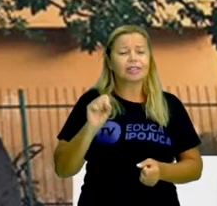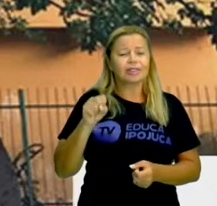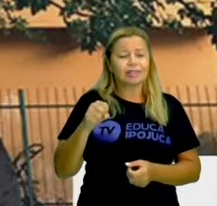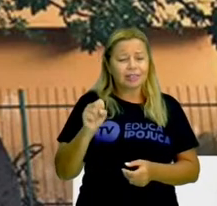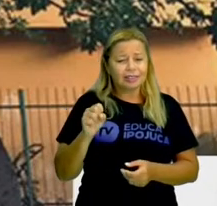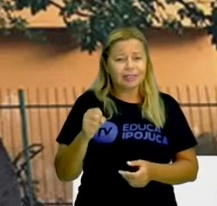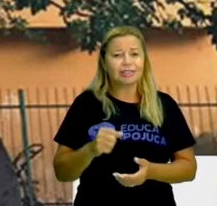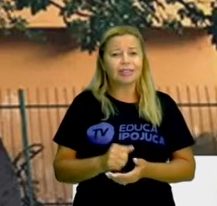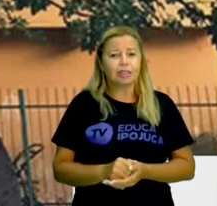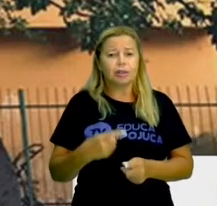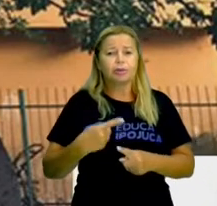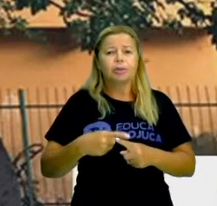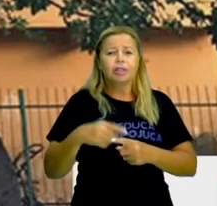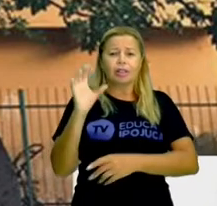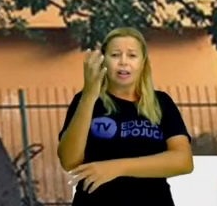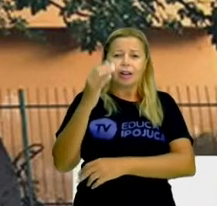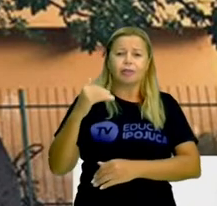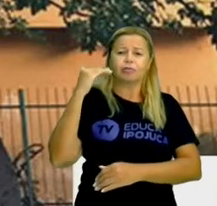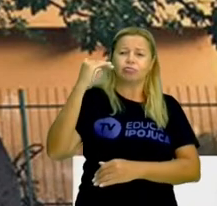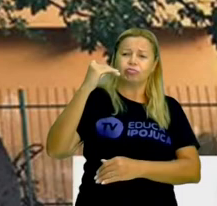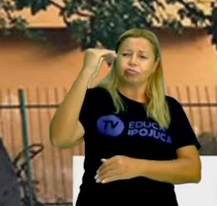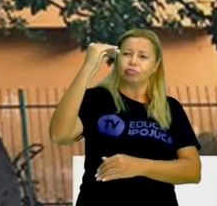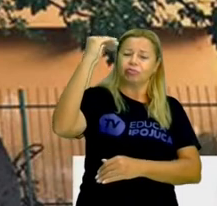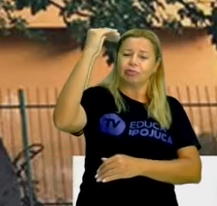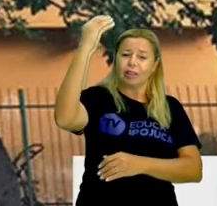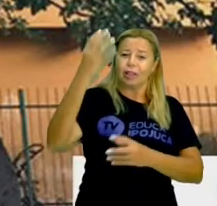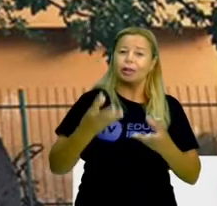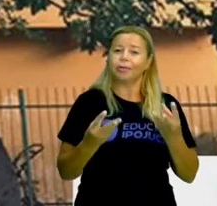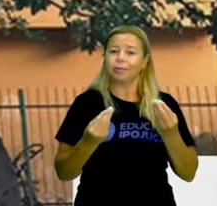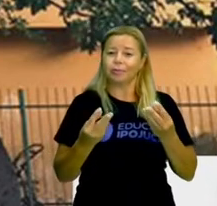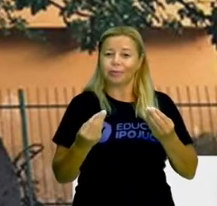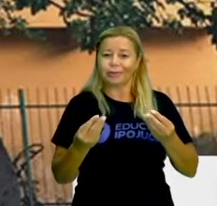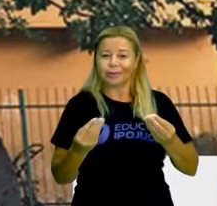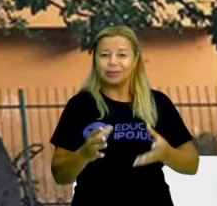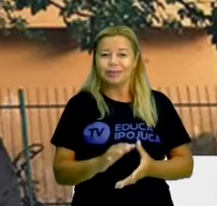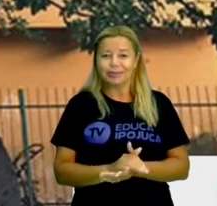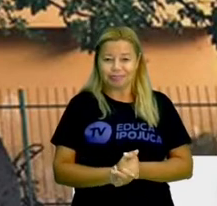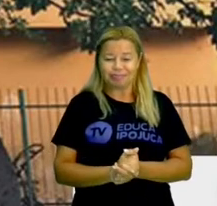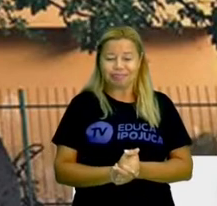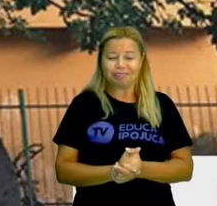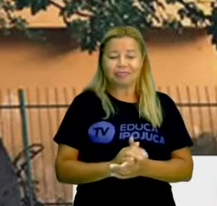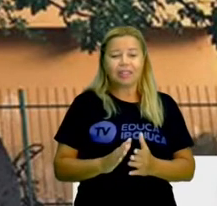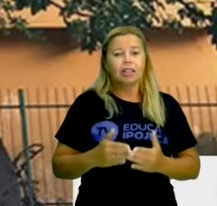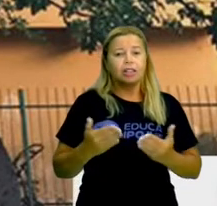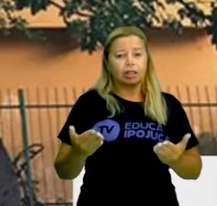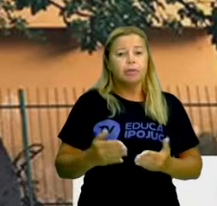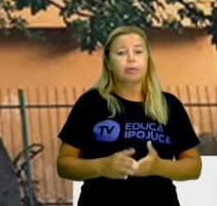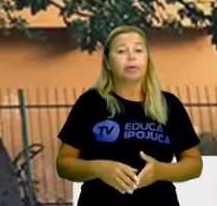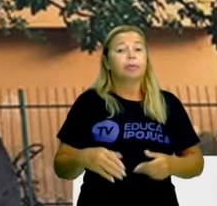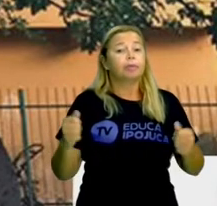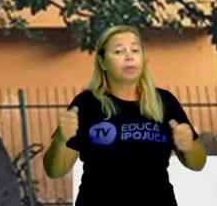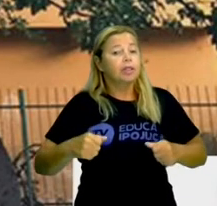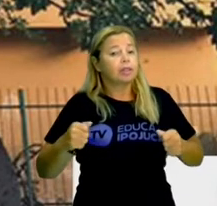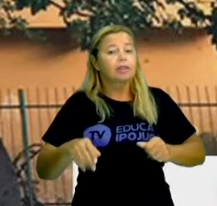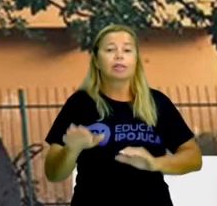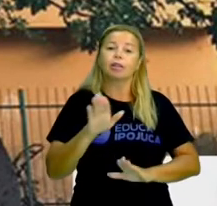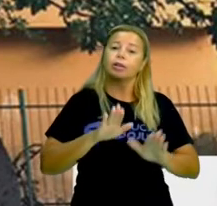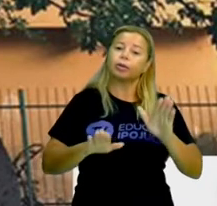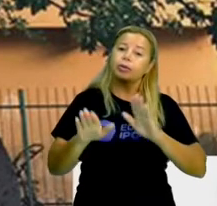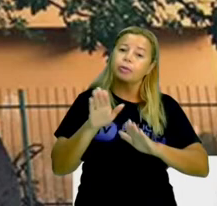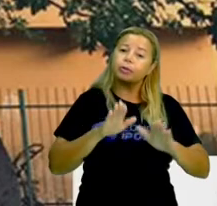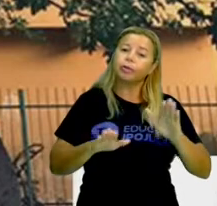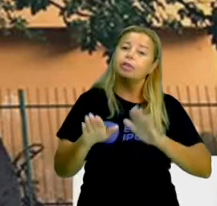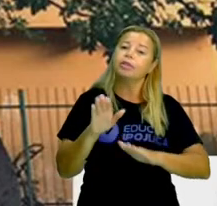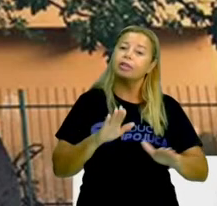Quem sabe o Ipojuca aí está alcançando um dia essa história. Mas para isso a gente tem que repensar alguns hábitos da gente. Pois é.